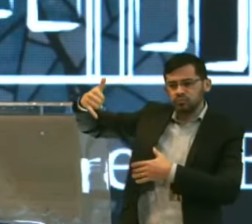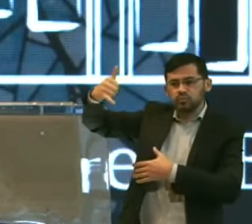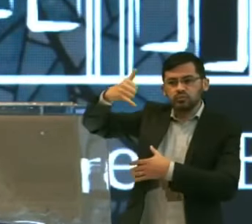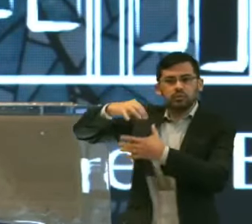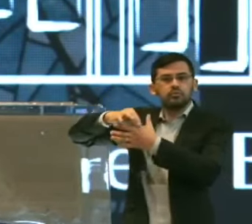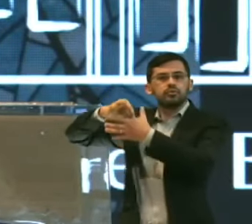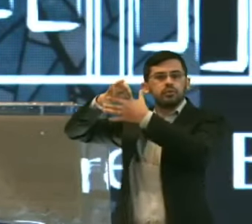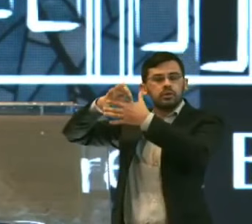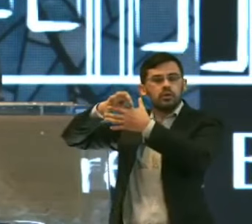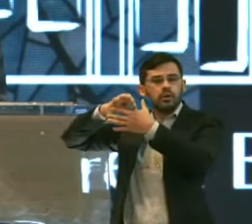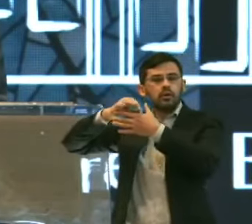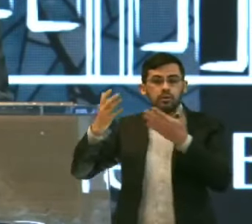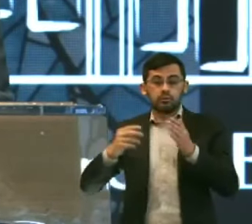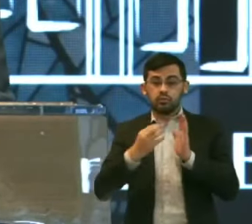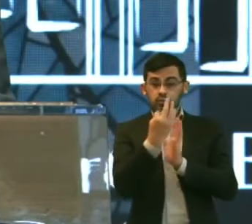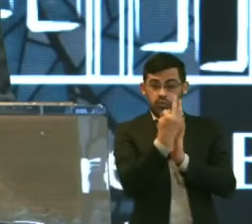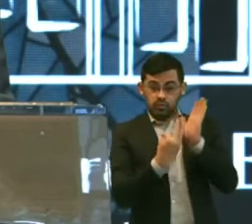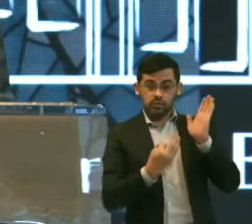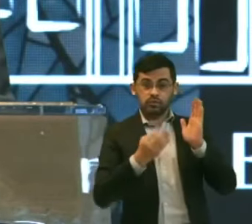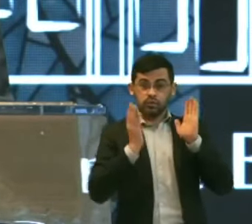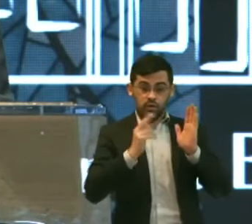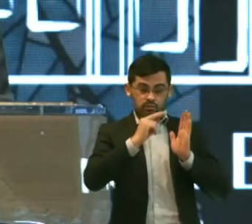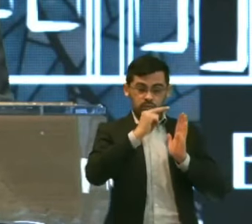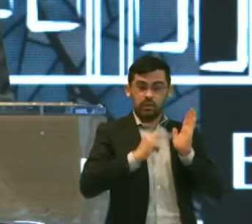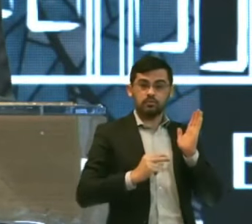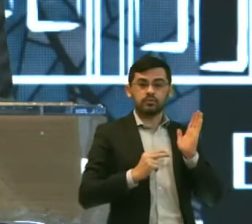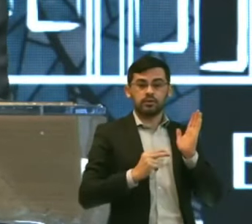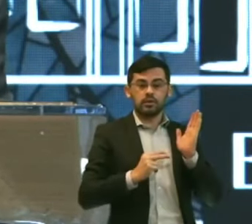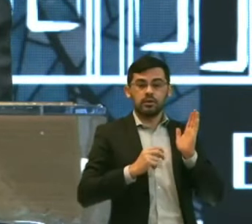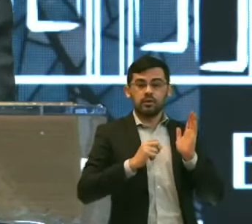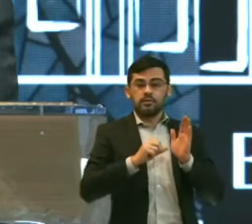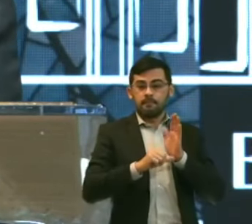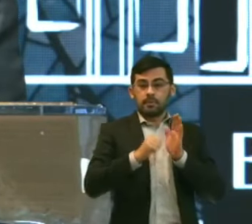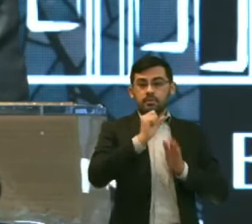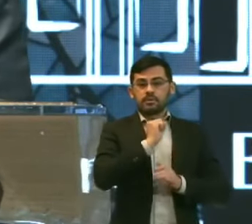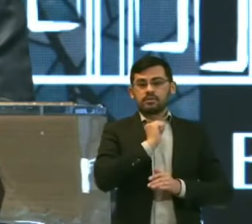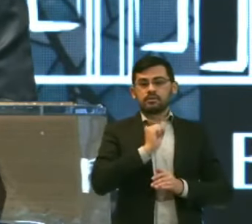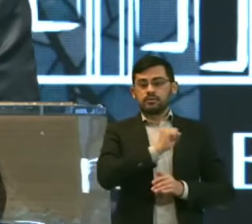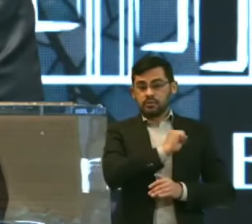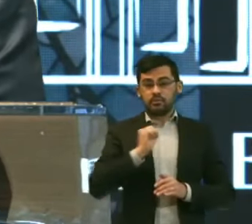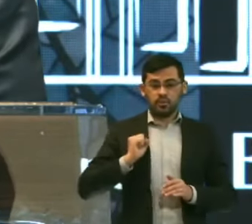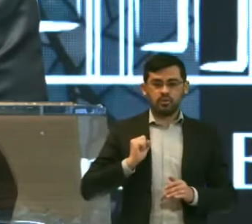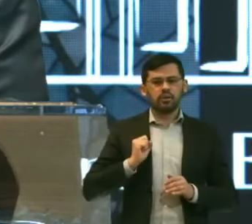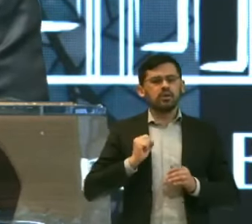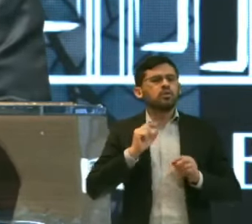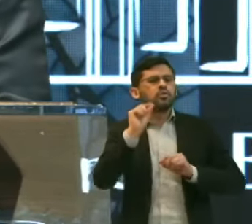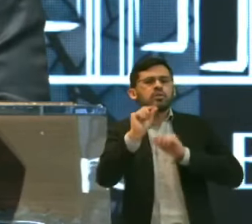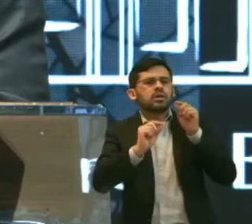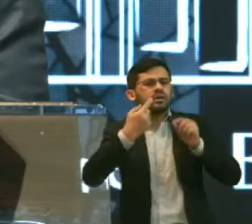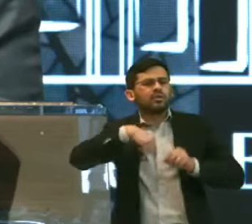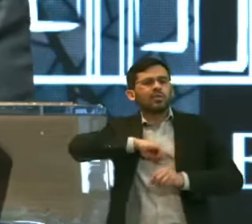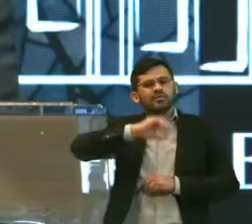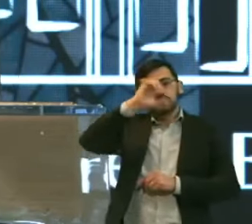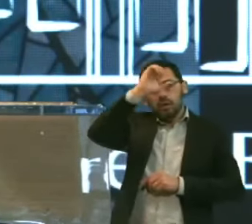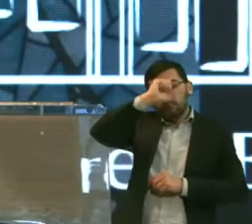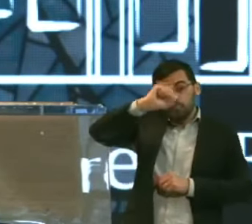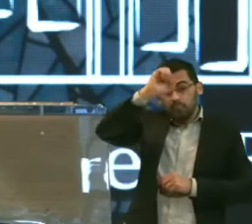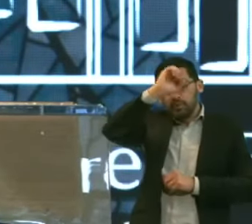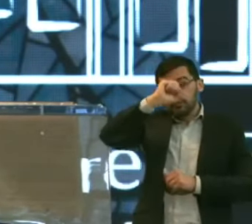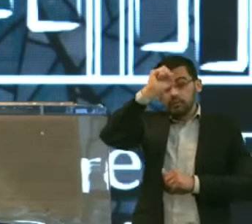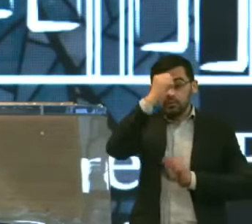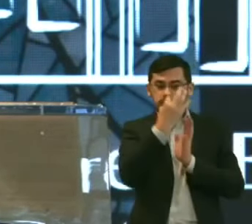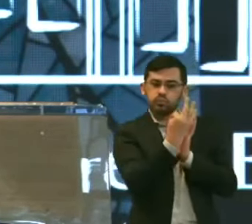de um líder Baseado nesse texto que a gente acabou de ler E quais são as lições que nós podemos aprender